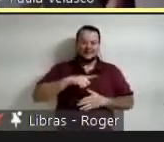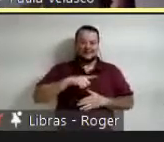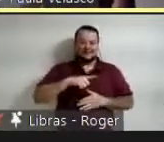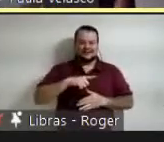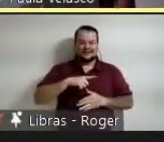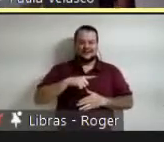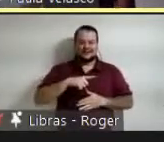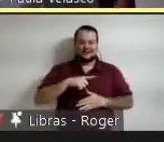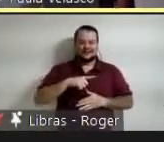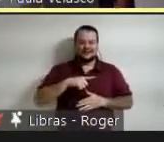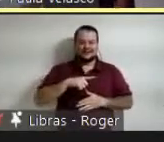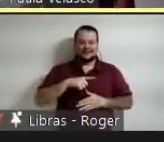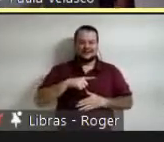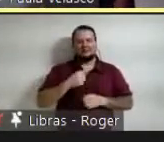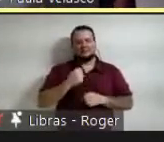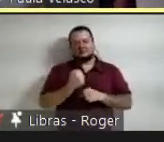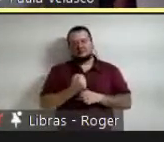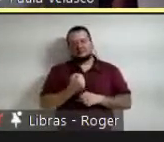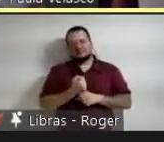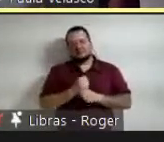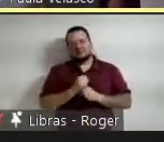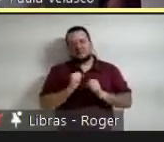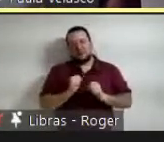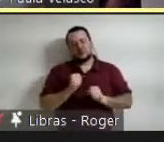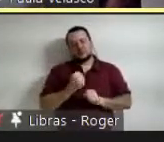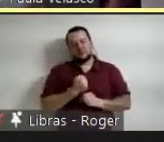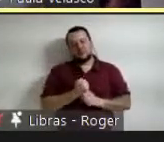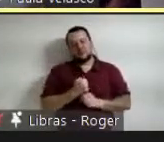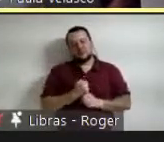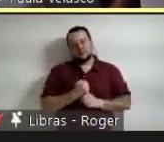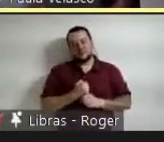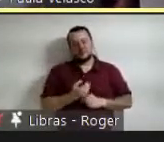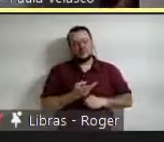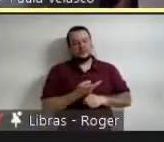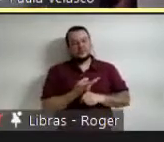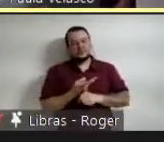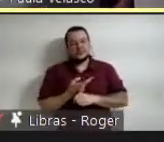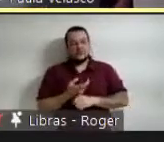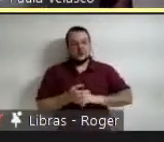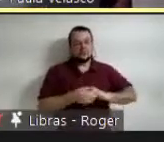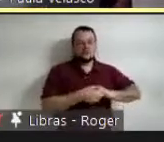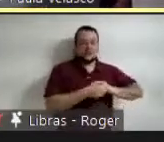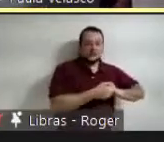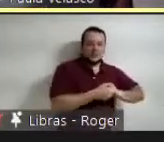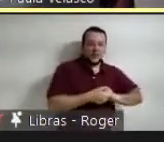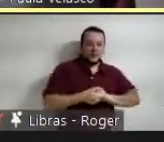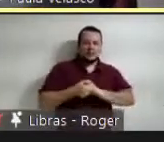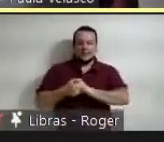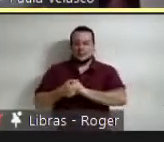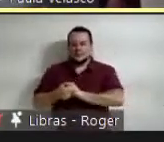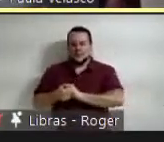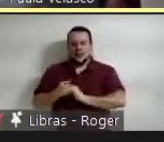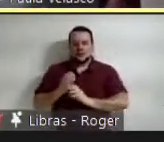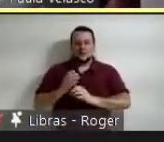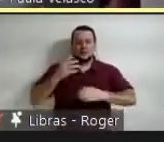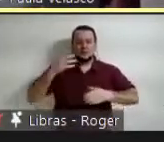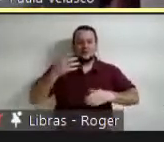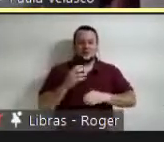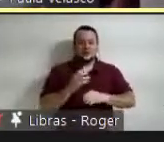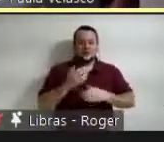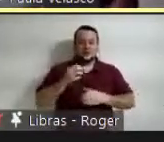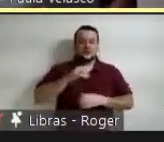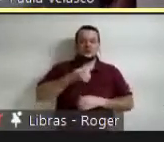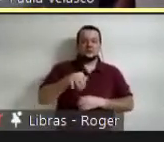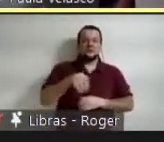colaboraciones especialistas, nos asociamos com o ingeniero o professor Joseph Schwartz que em sua práctica profissional e